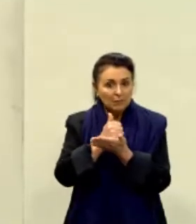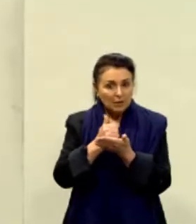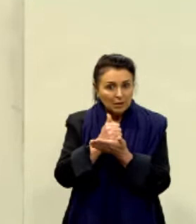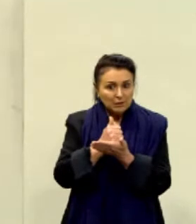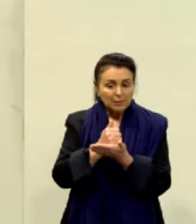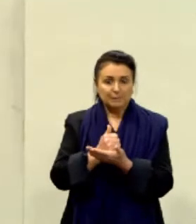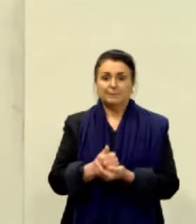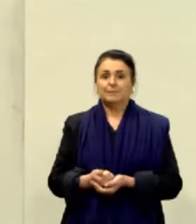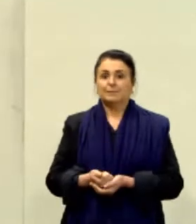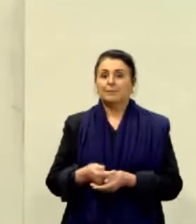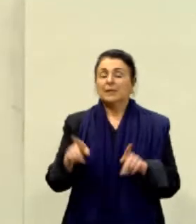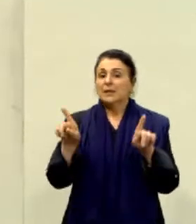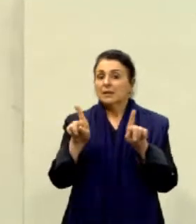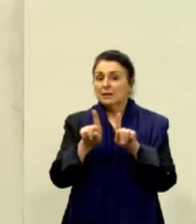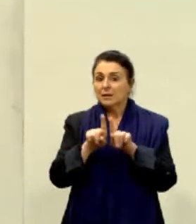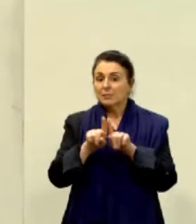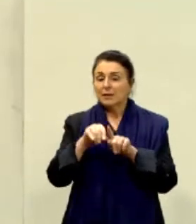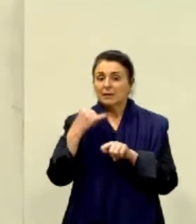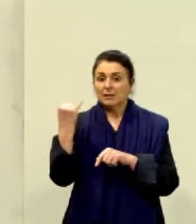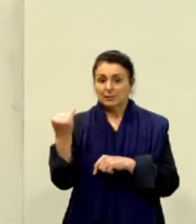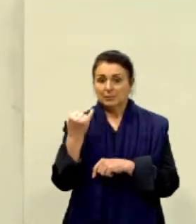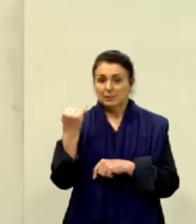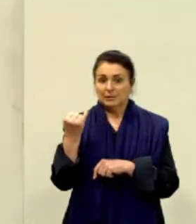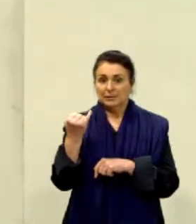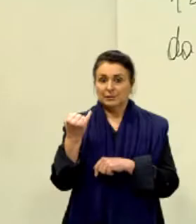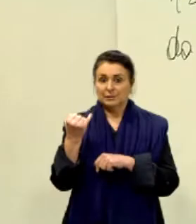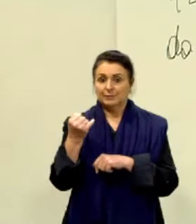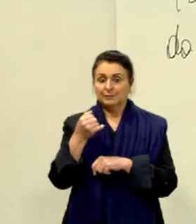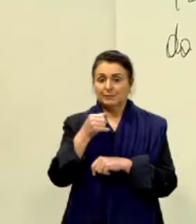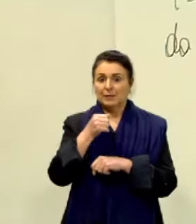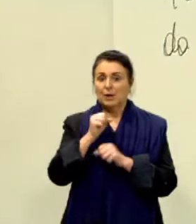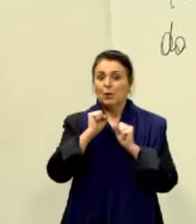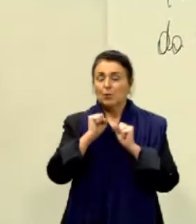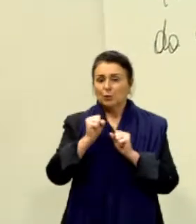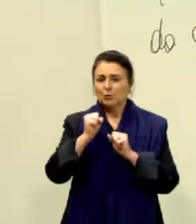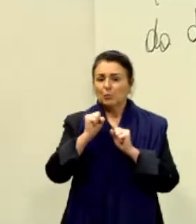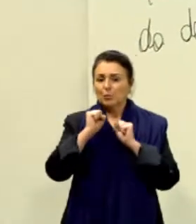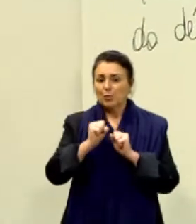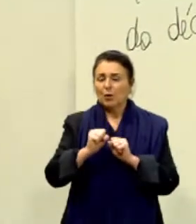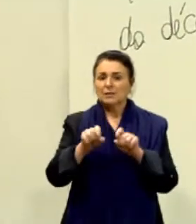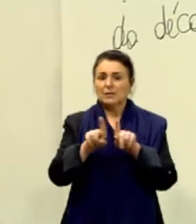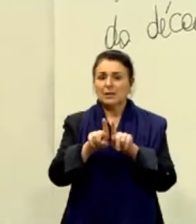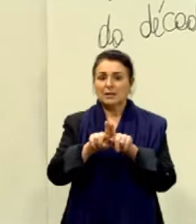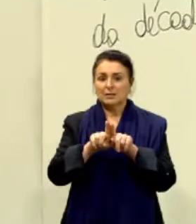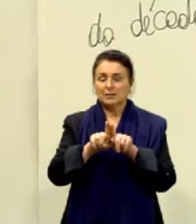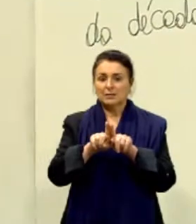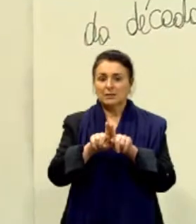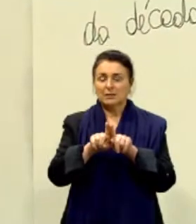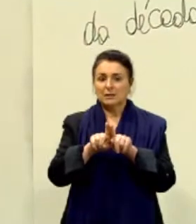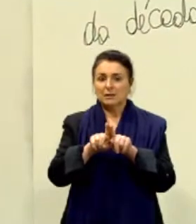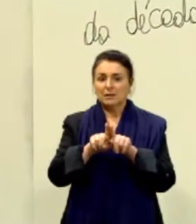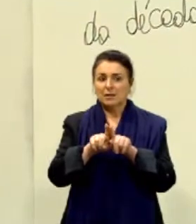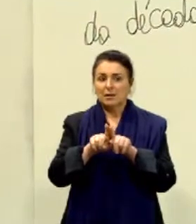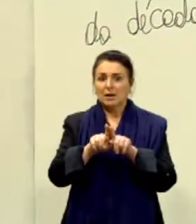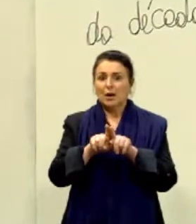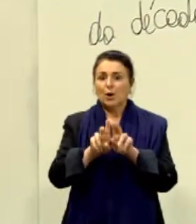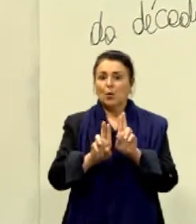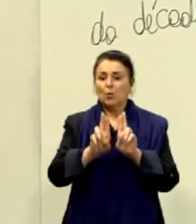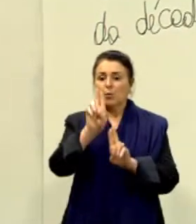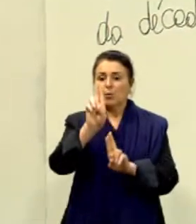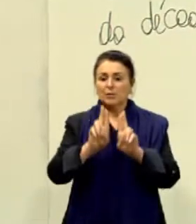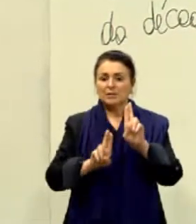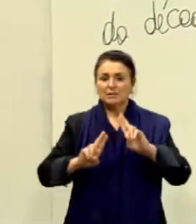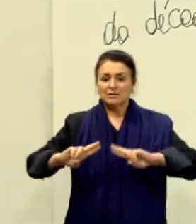Que um dos outros motivos pode ser também a questão da urbanização